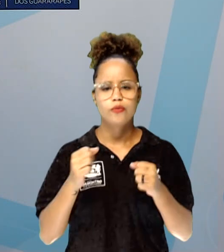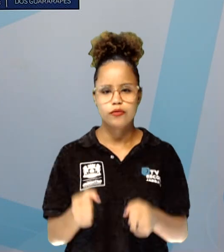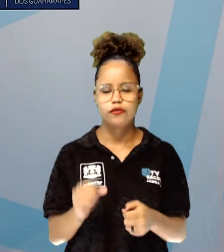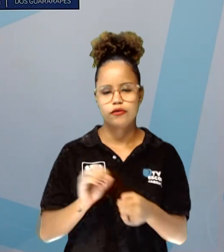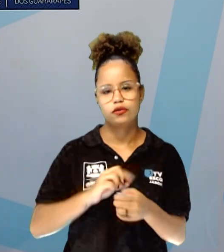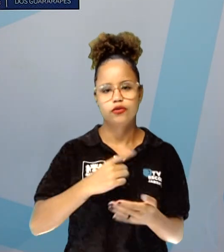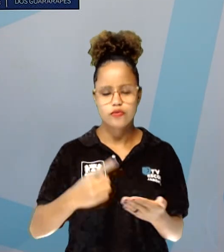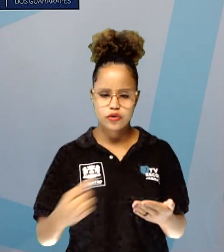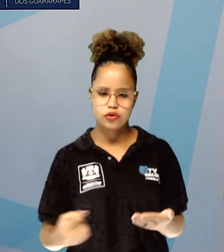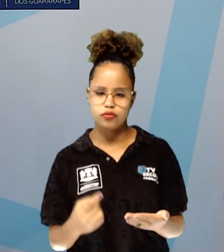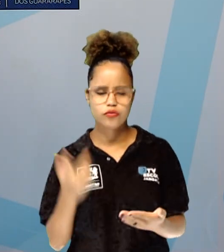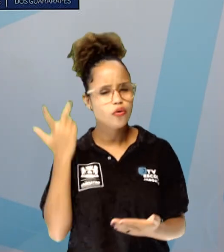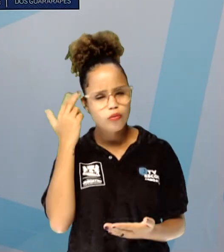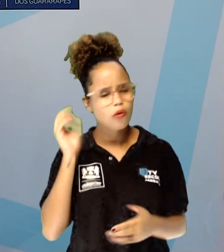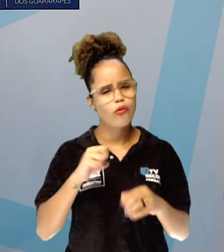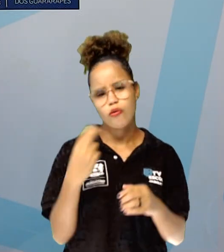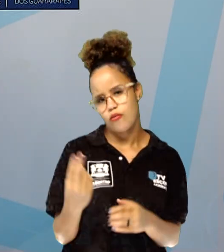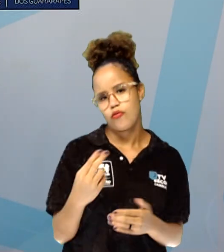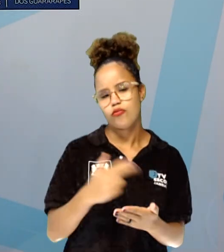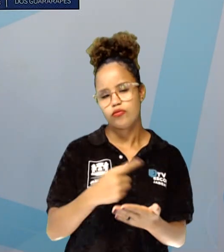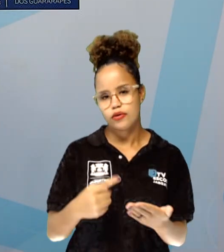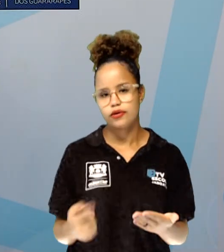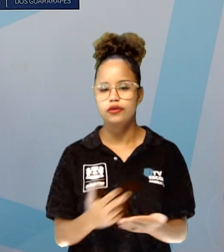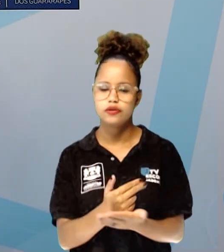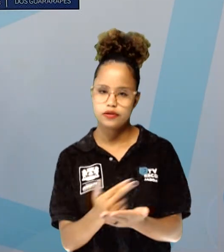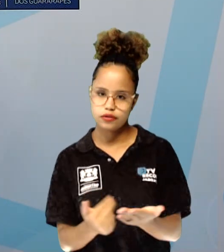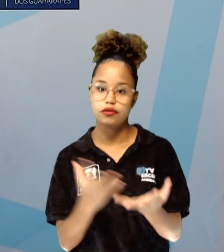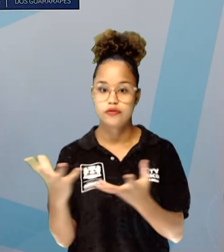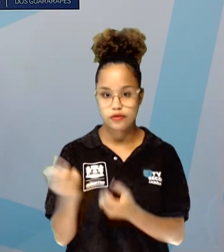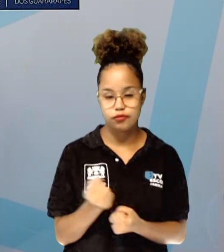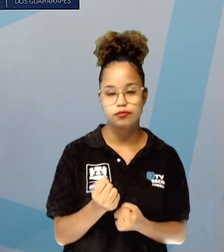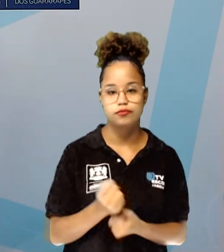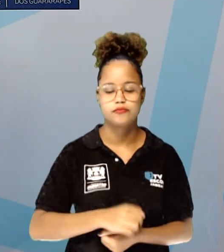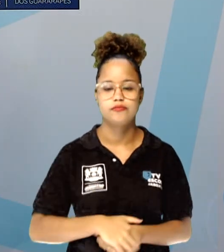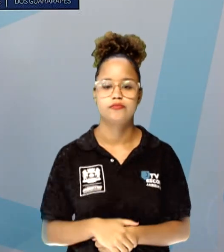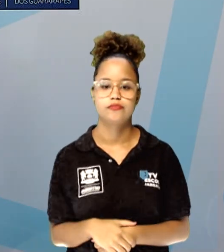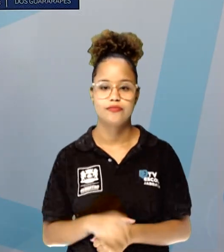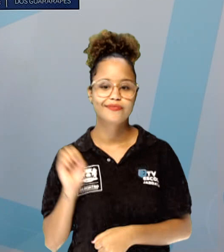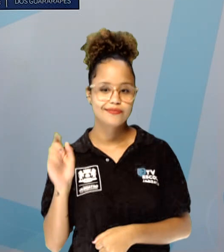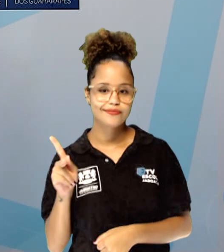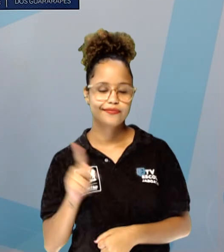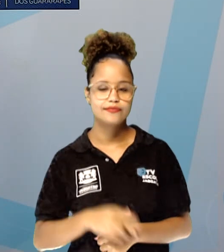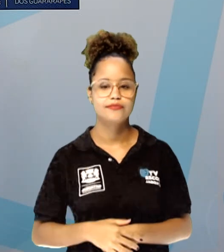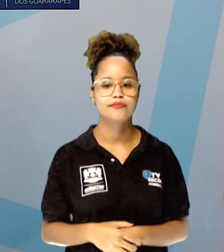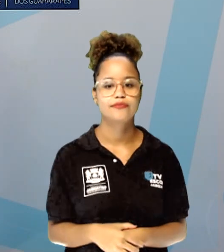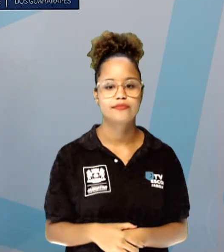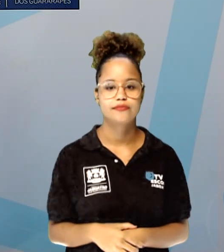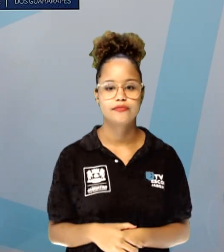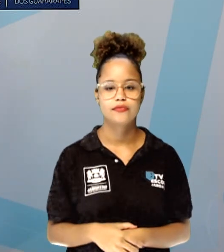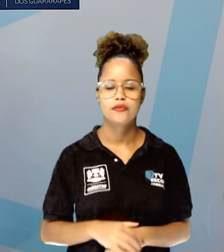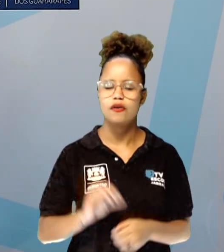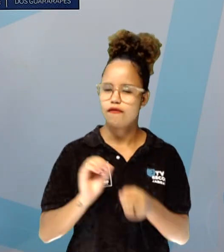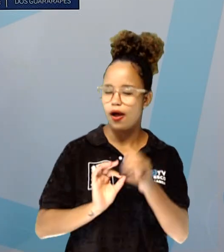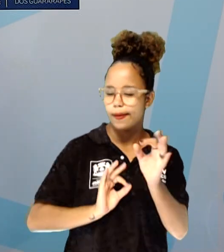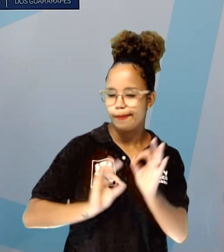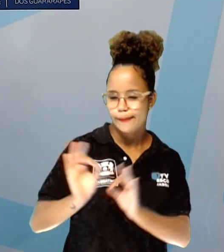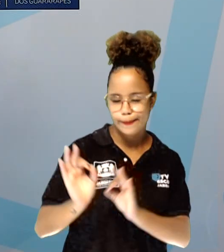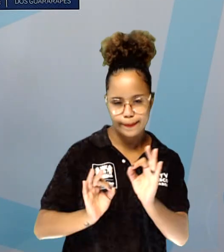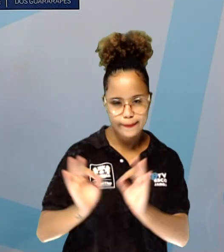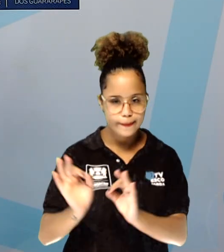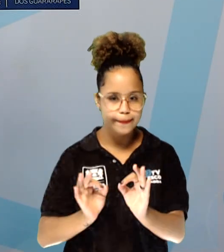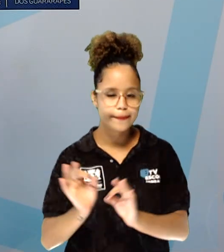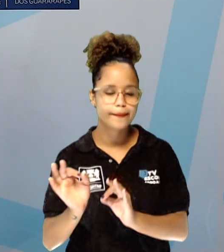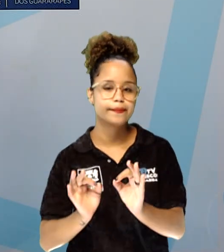caderno comum ou usar o caderno de desenho que vocês receberam no quinto de vocês. Ok? Caprichem no desenho